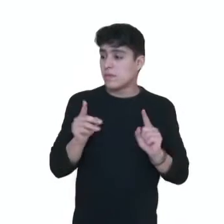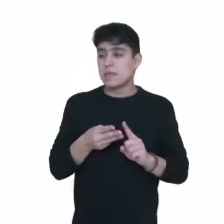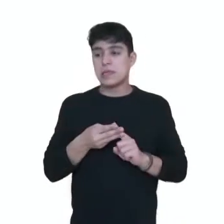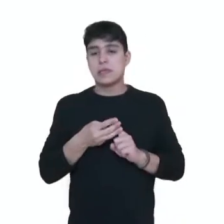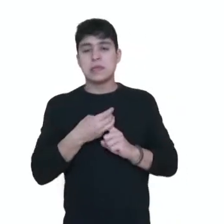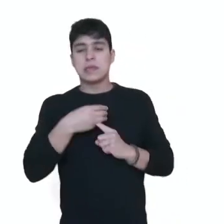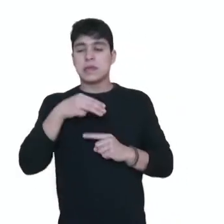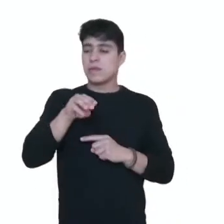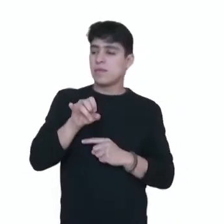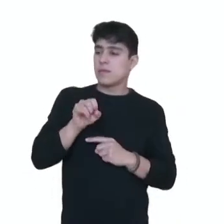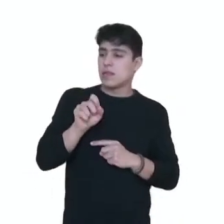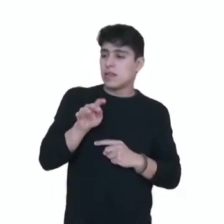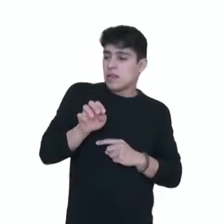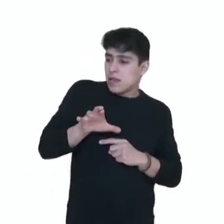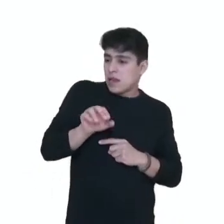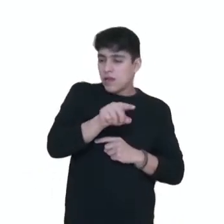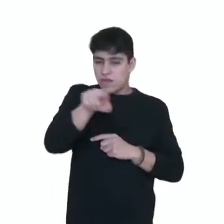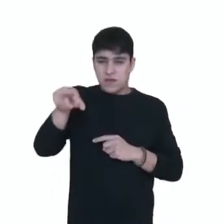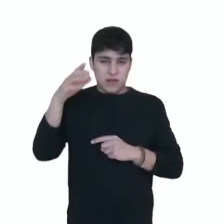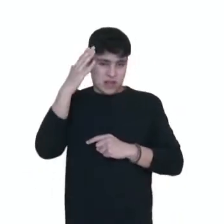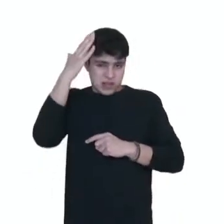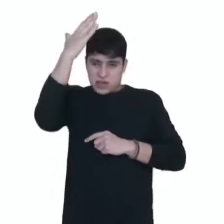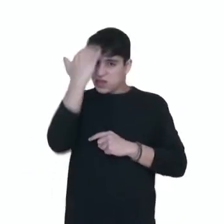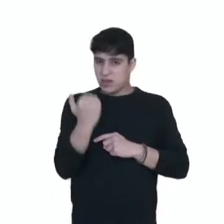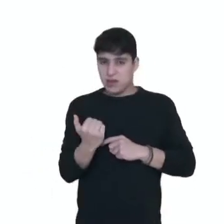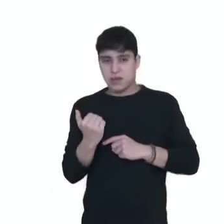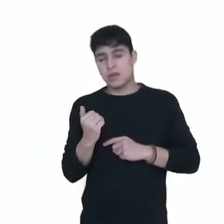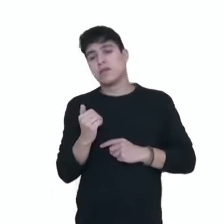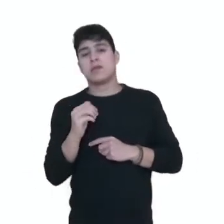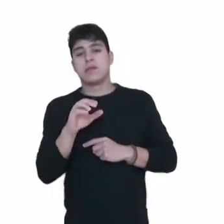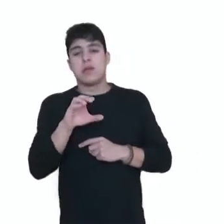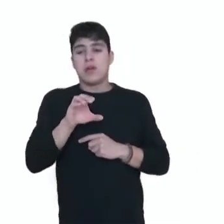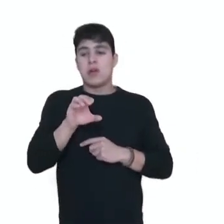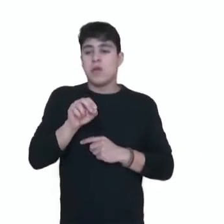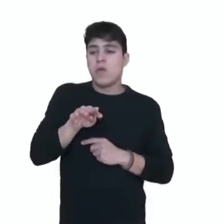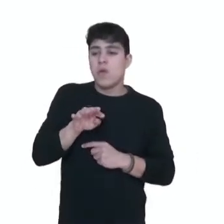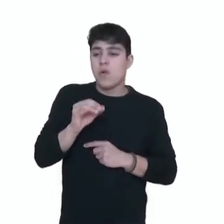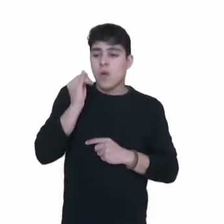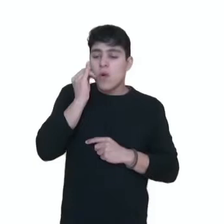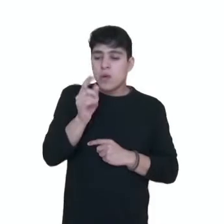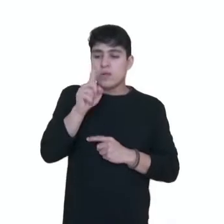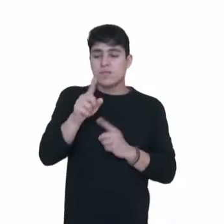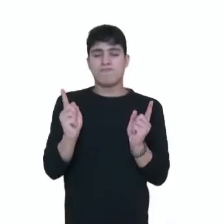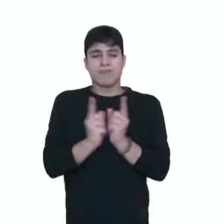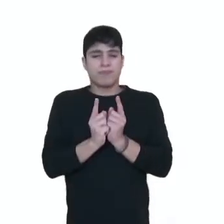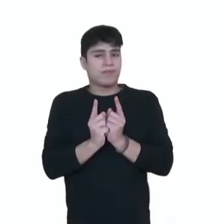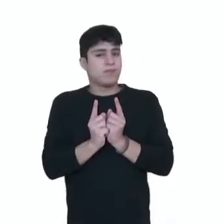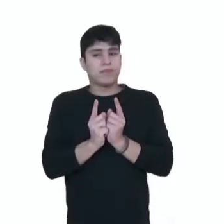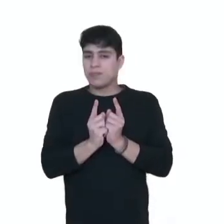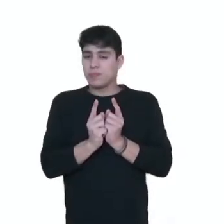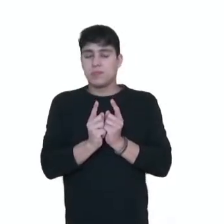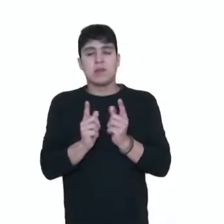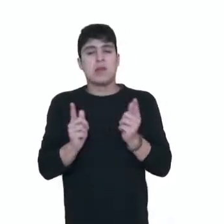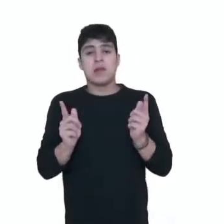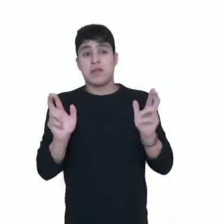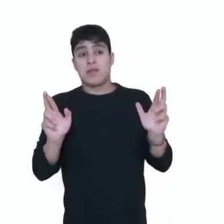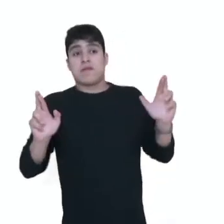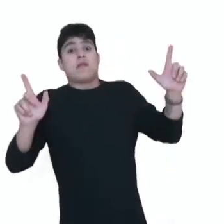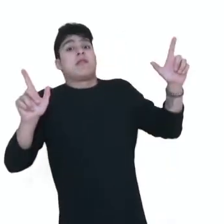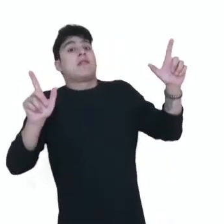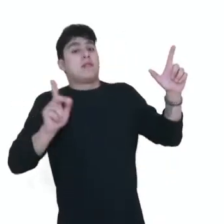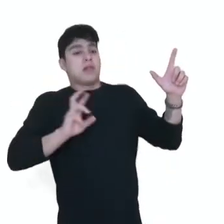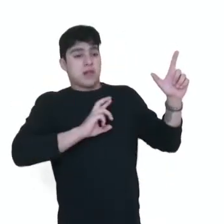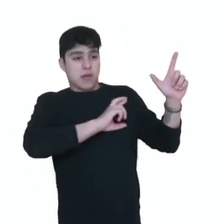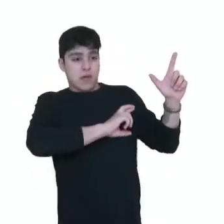vocês sabem que o conto é uma narrativa escrita em prosa que, por ser breve, é diferente do romance da